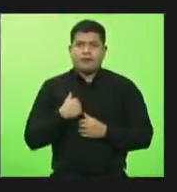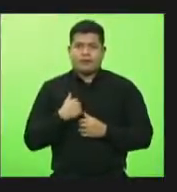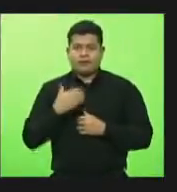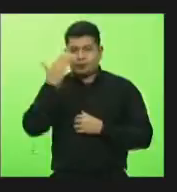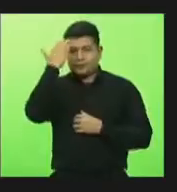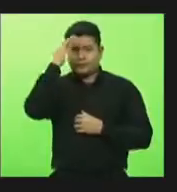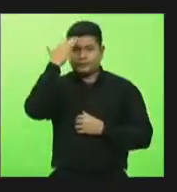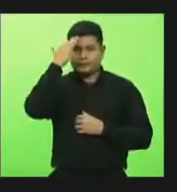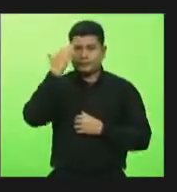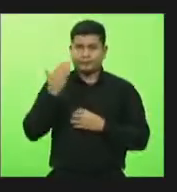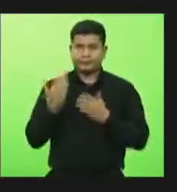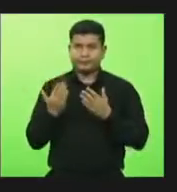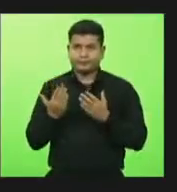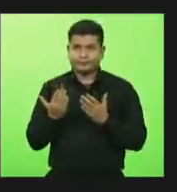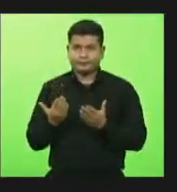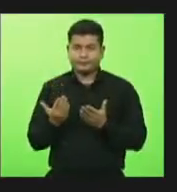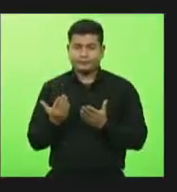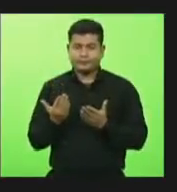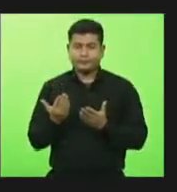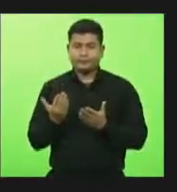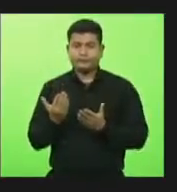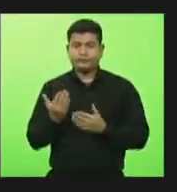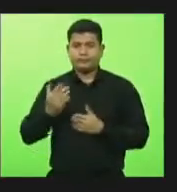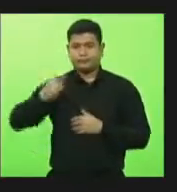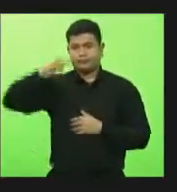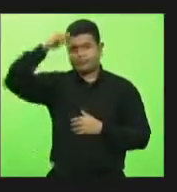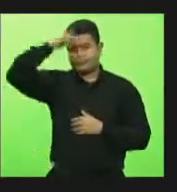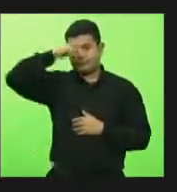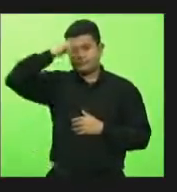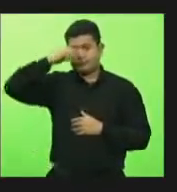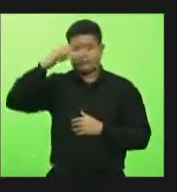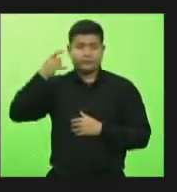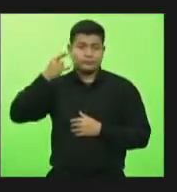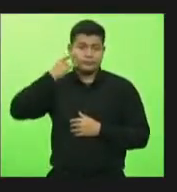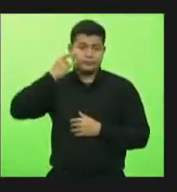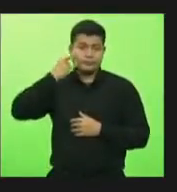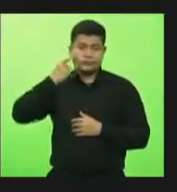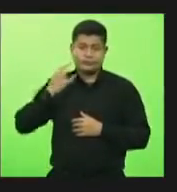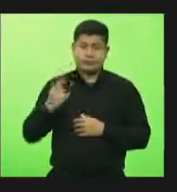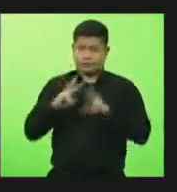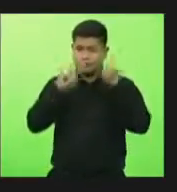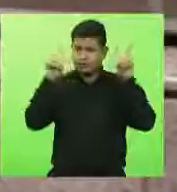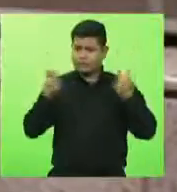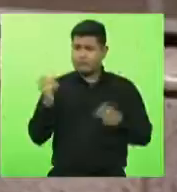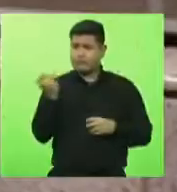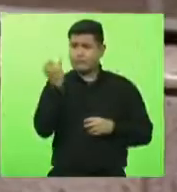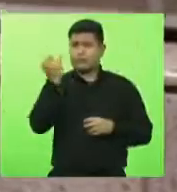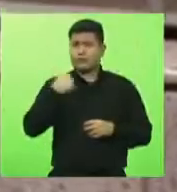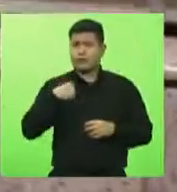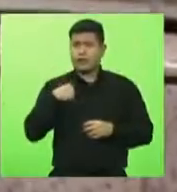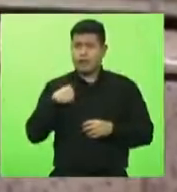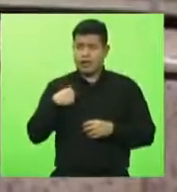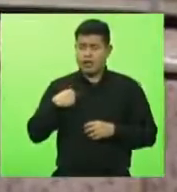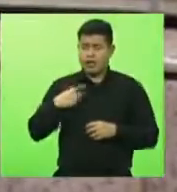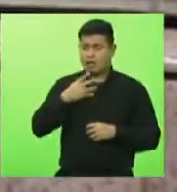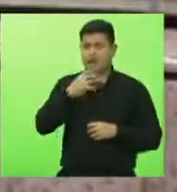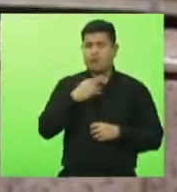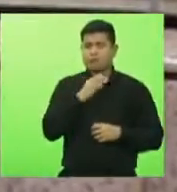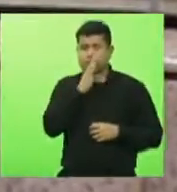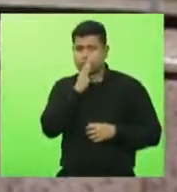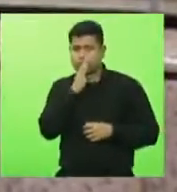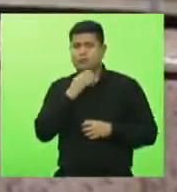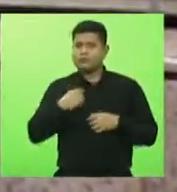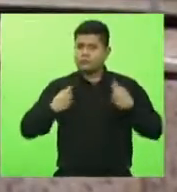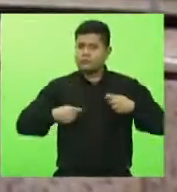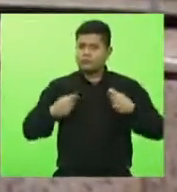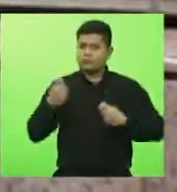Nadal e também o deputado Maurício falar sobre algo tão importante que é de Dionísio Serqueira. Eu passo